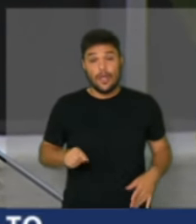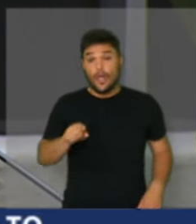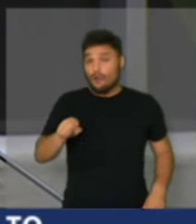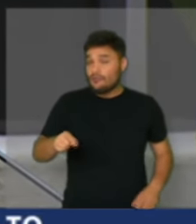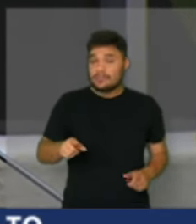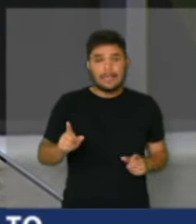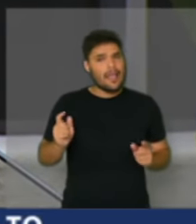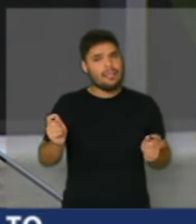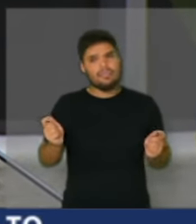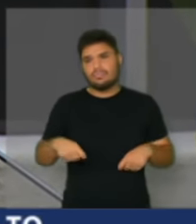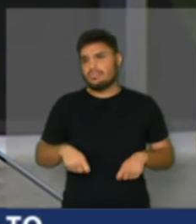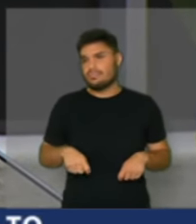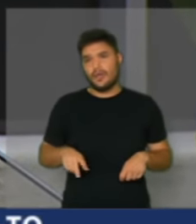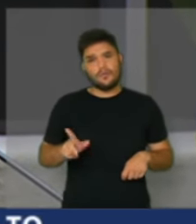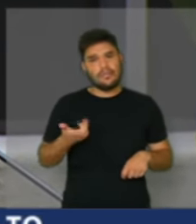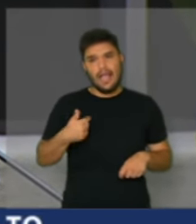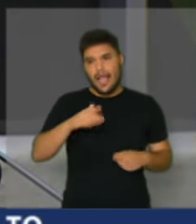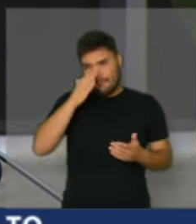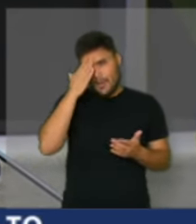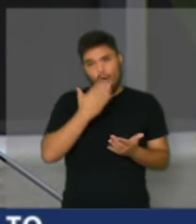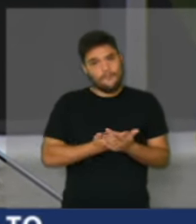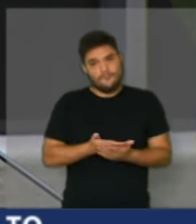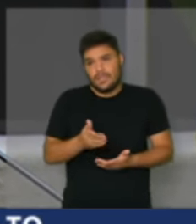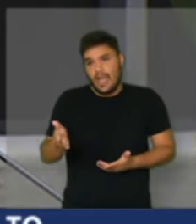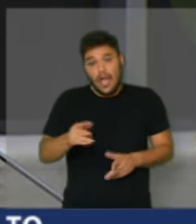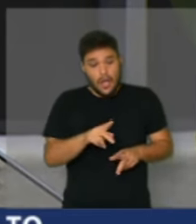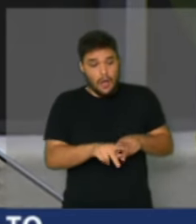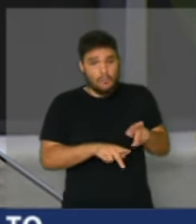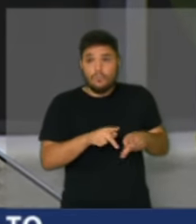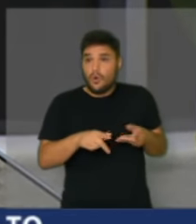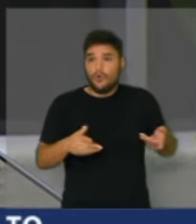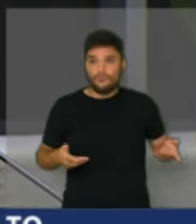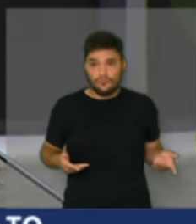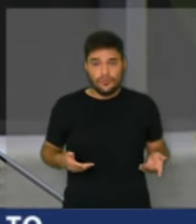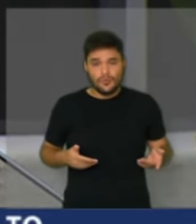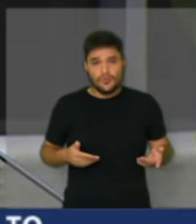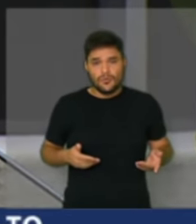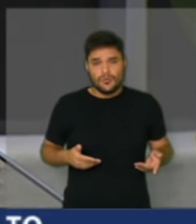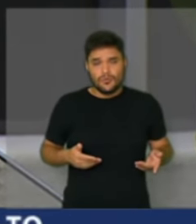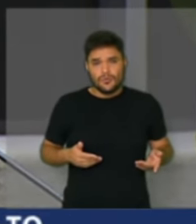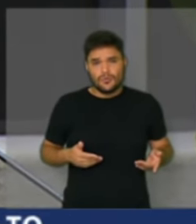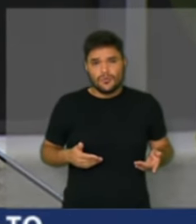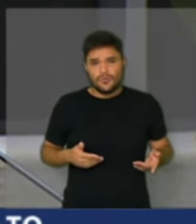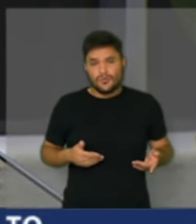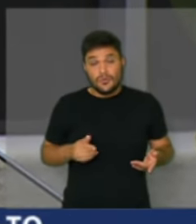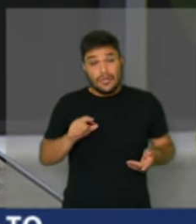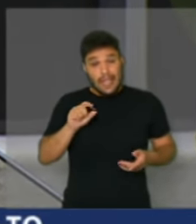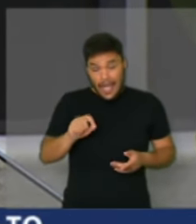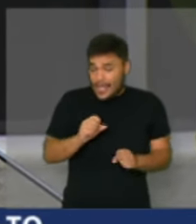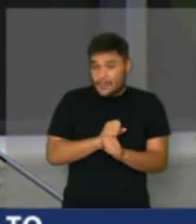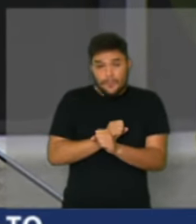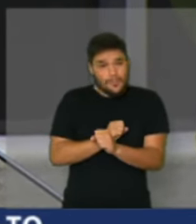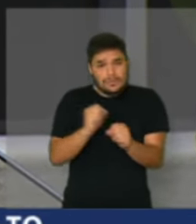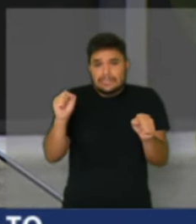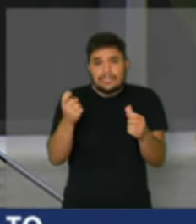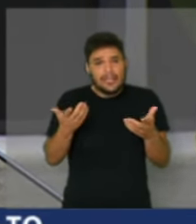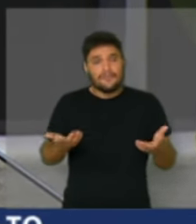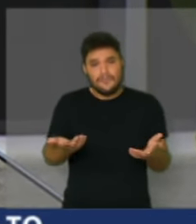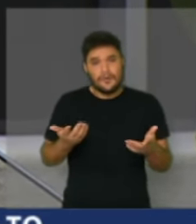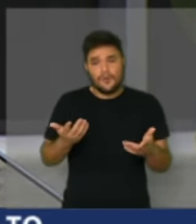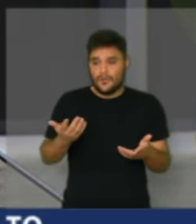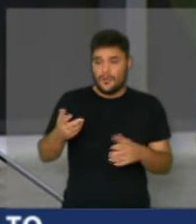merece mais a confiança do povo brasileiro. É inadmissível viver num país que